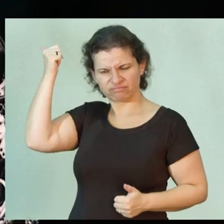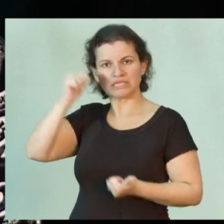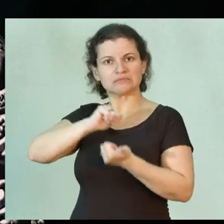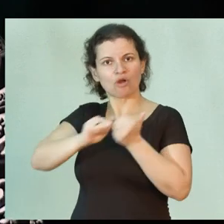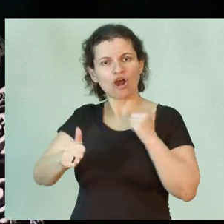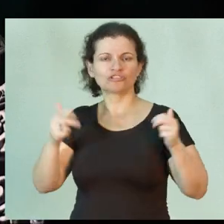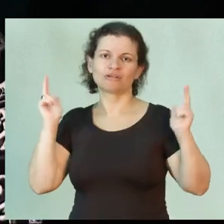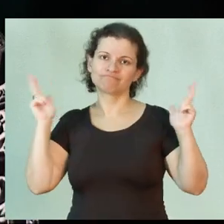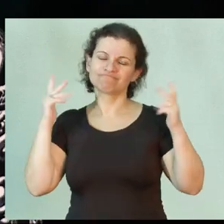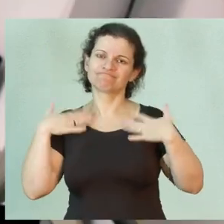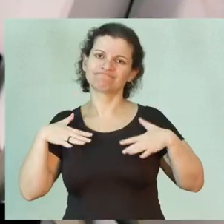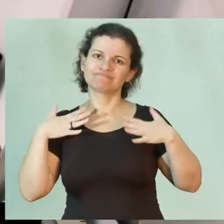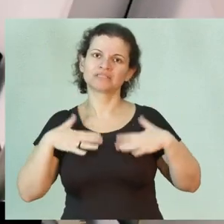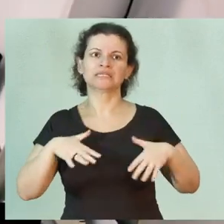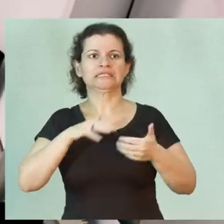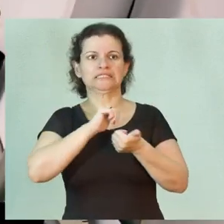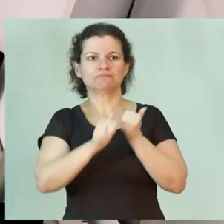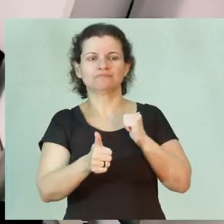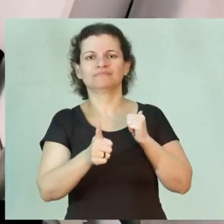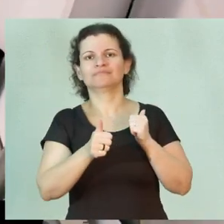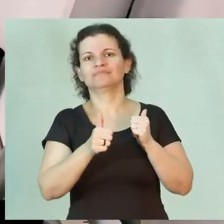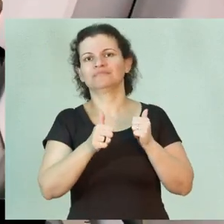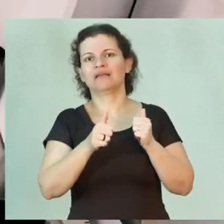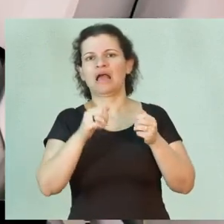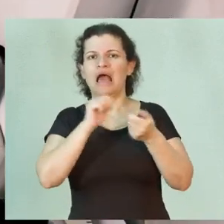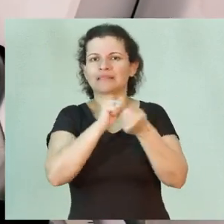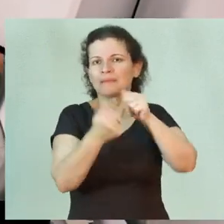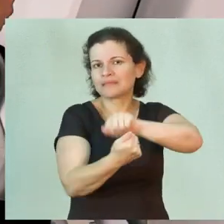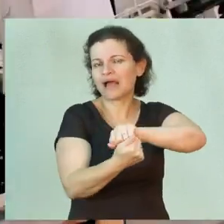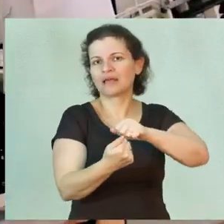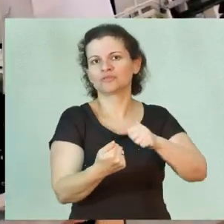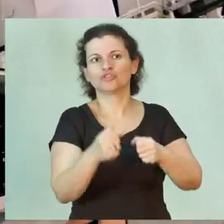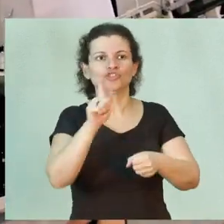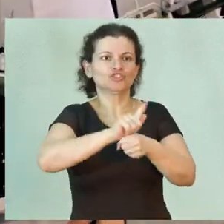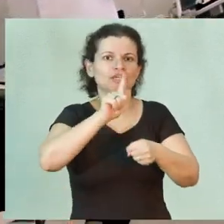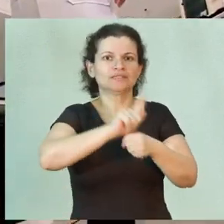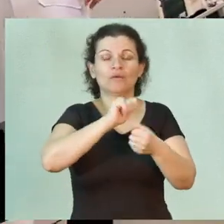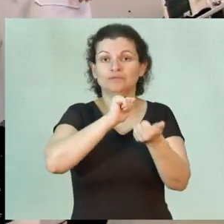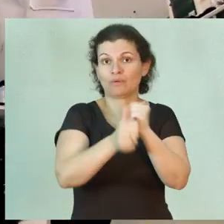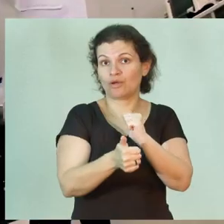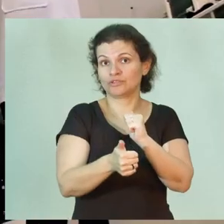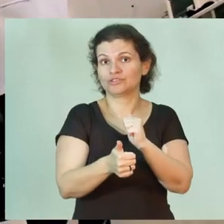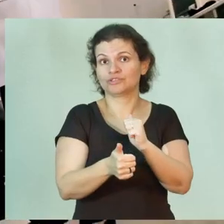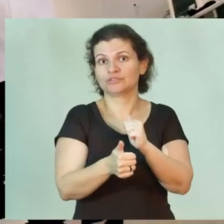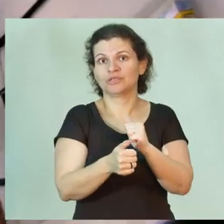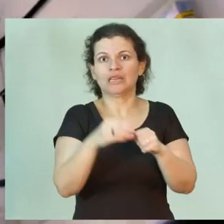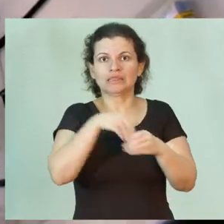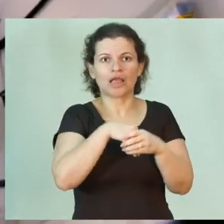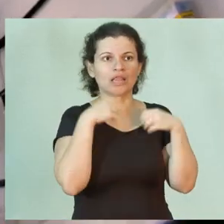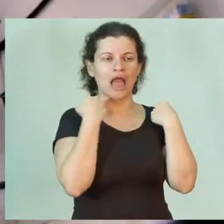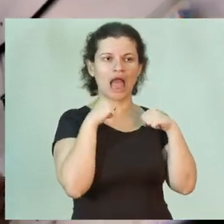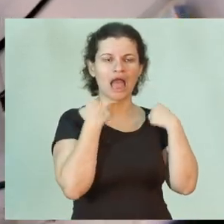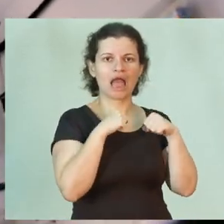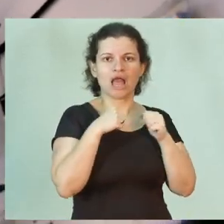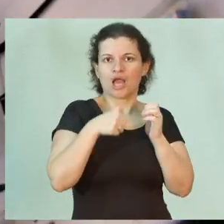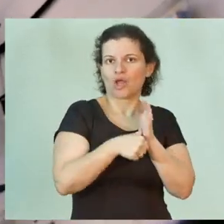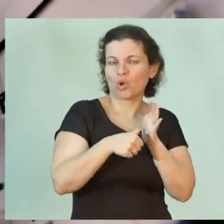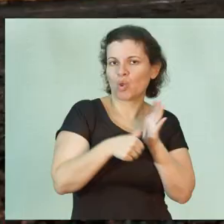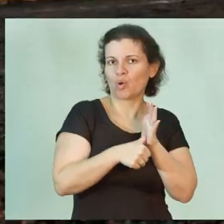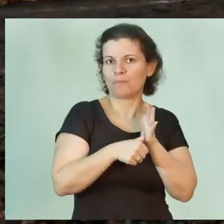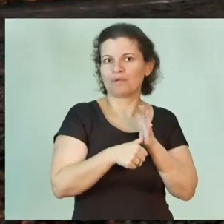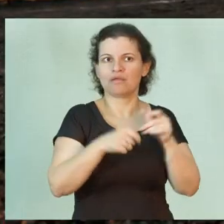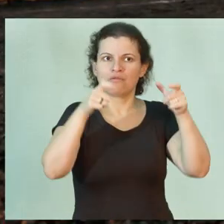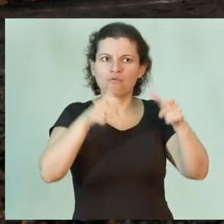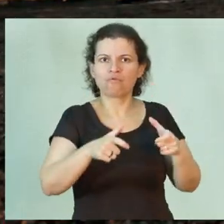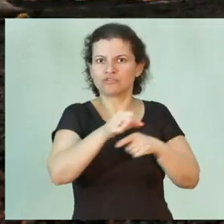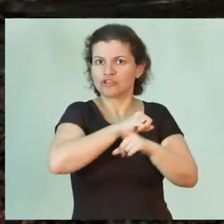no esporte de lazer, no esporte adaptado, na gestão esportiva, nas academias, clubes, em